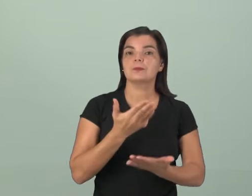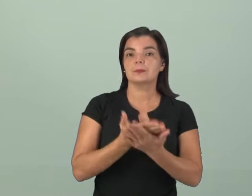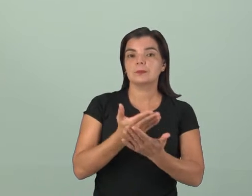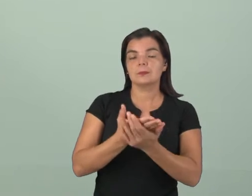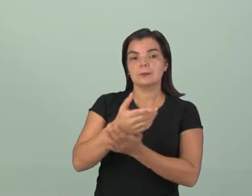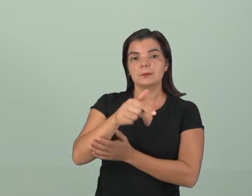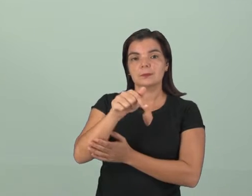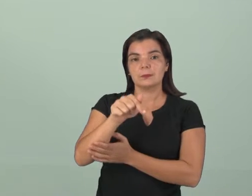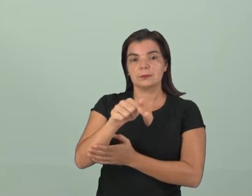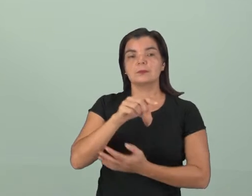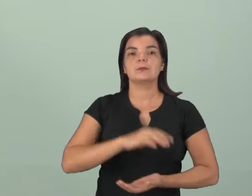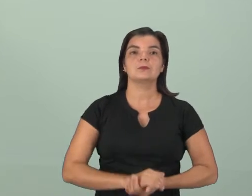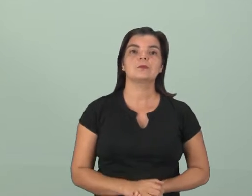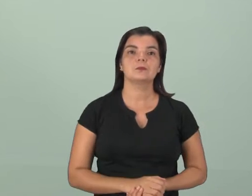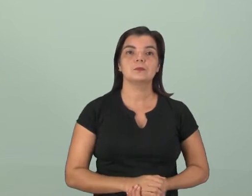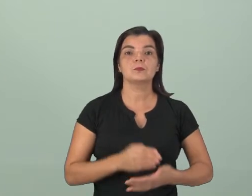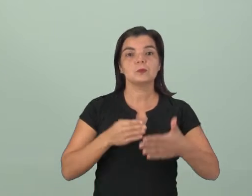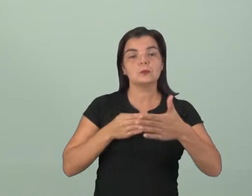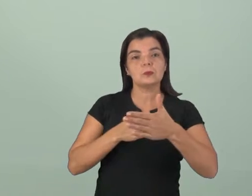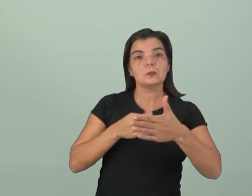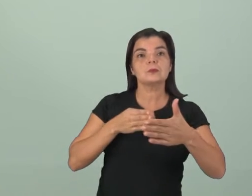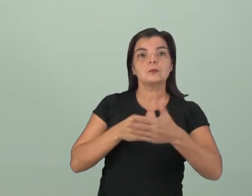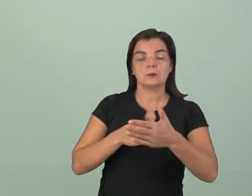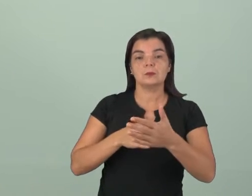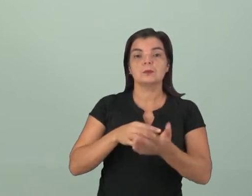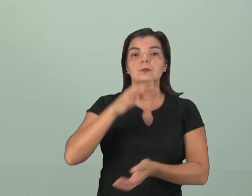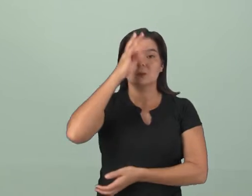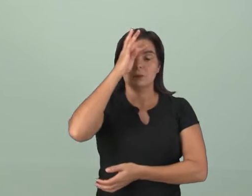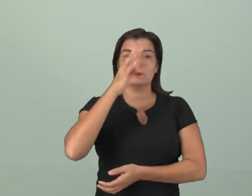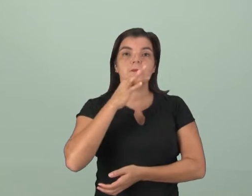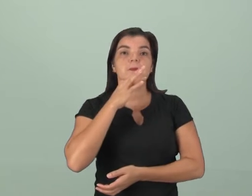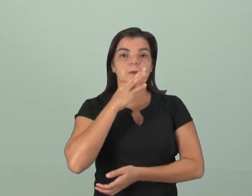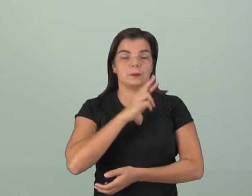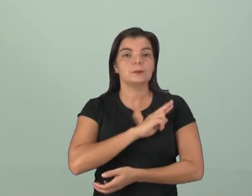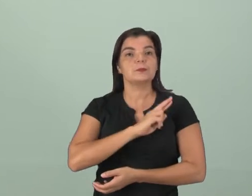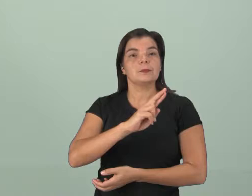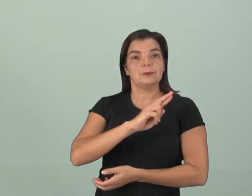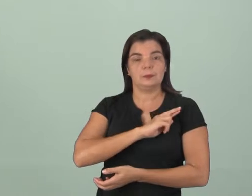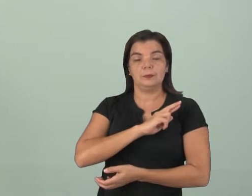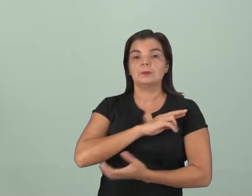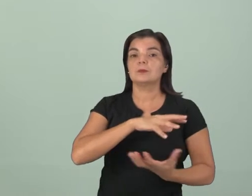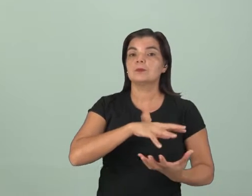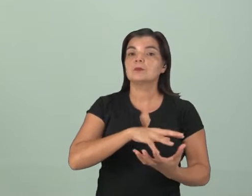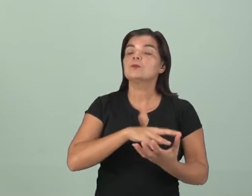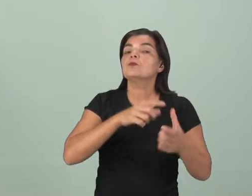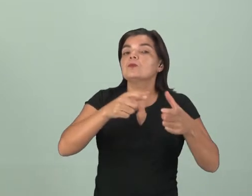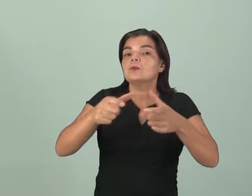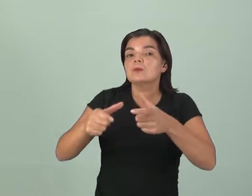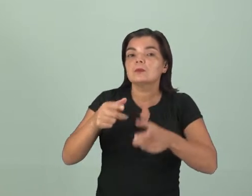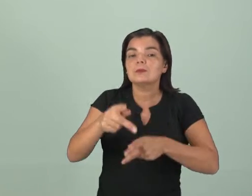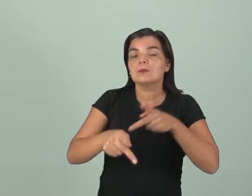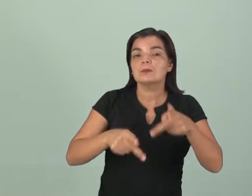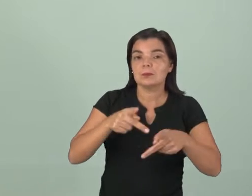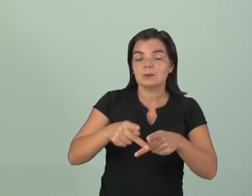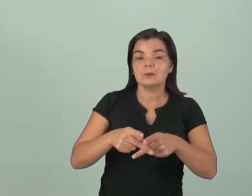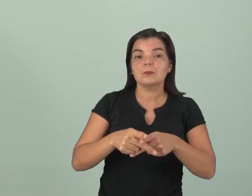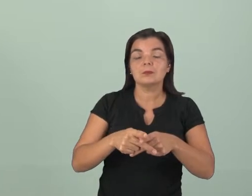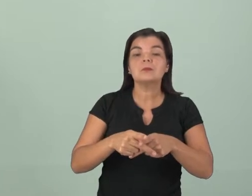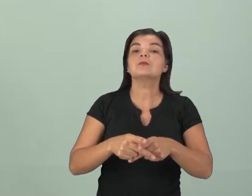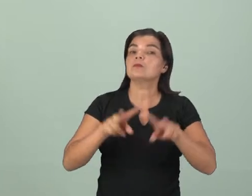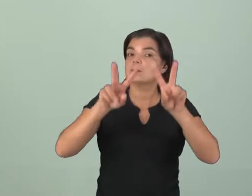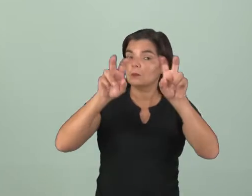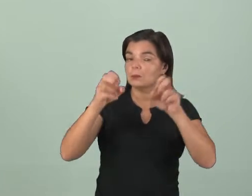aula 7, Limites da Interferência das Tradições Religiosas na Esfera Pública. É um assunto atual